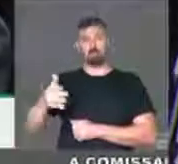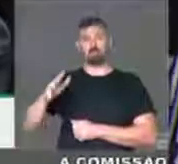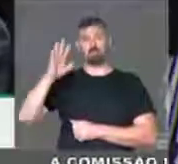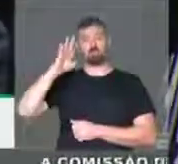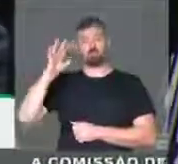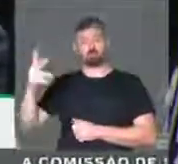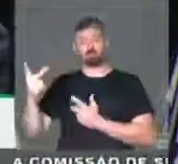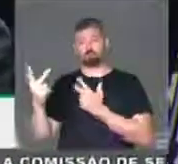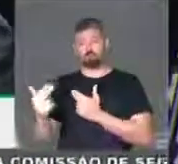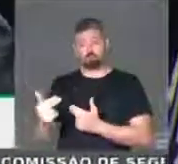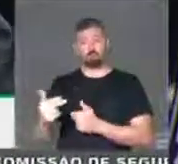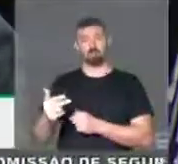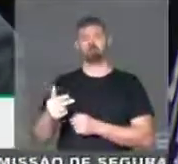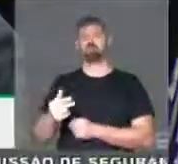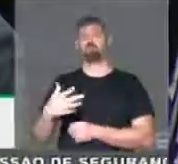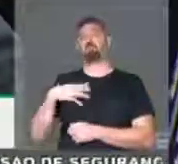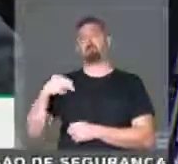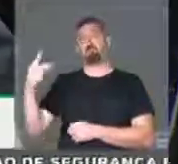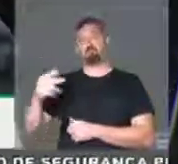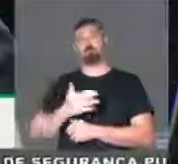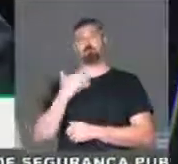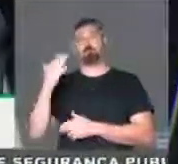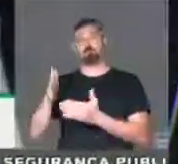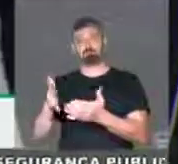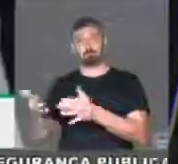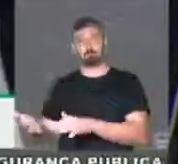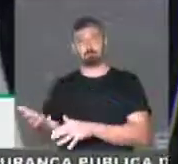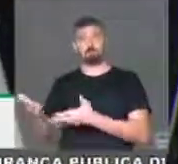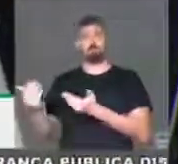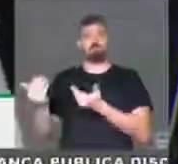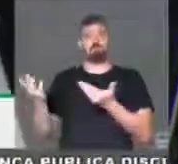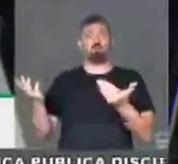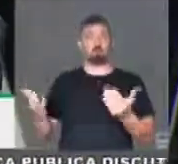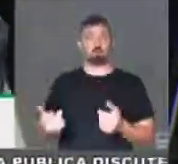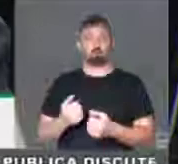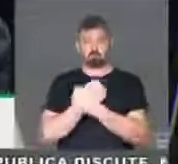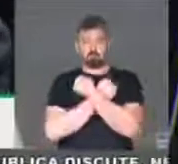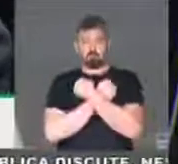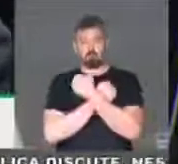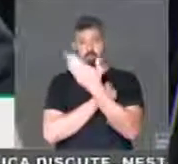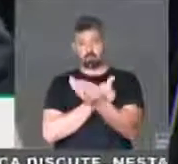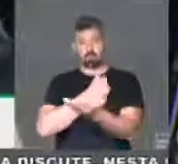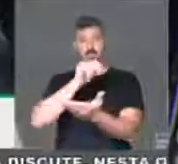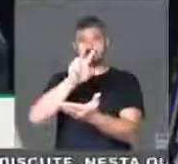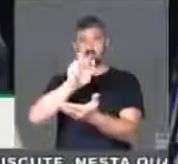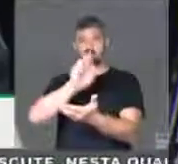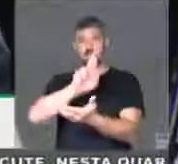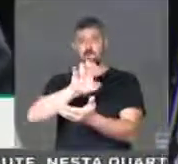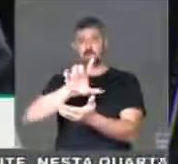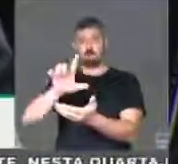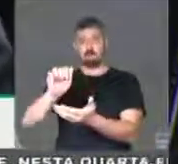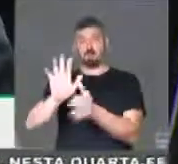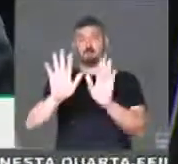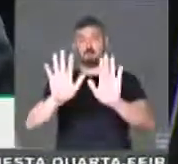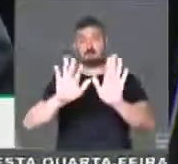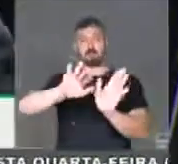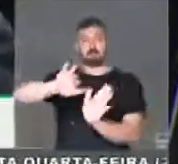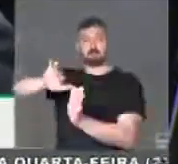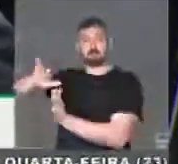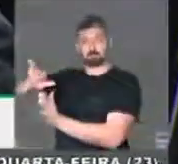sonhos que perdeu um filho ainda tão jovem. Um abração, Varela. Mas, presidente,